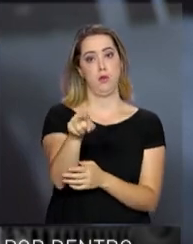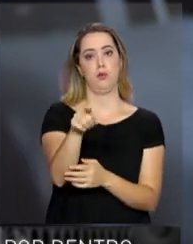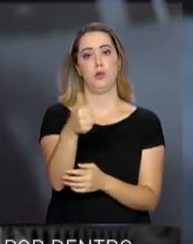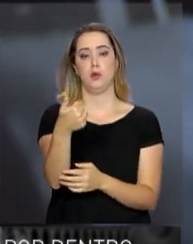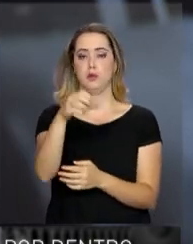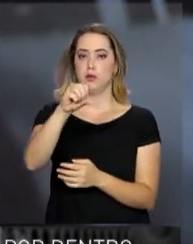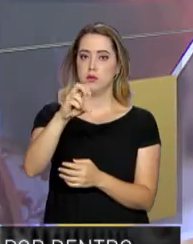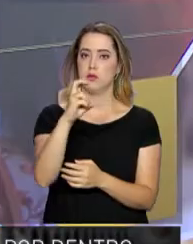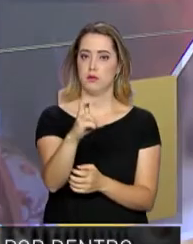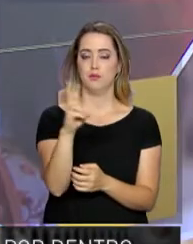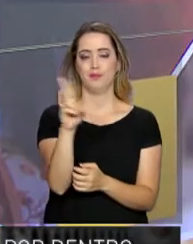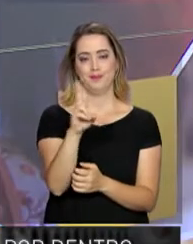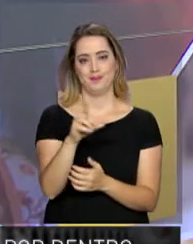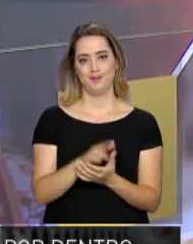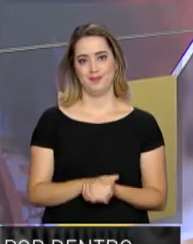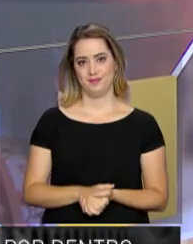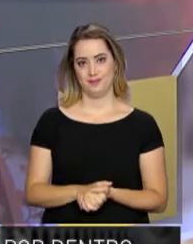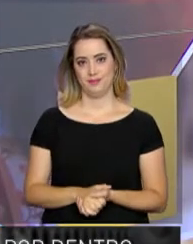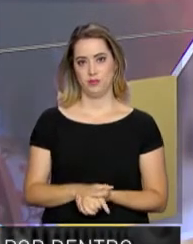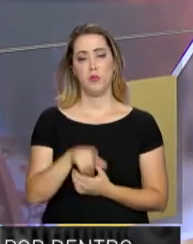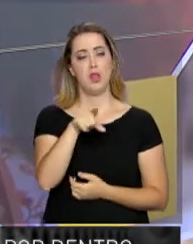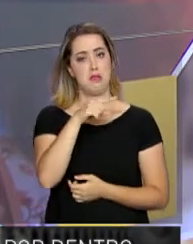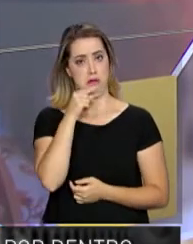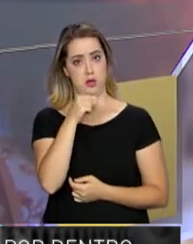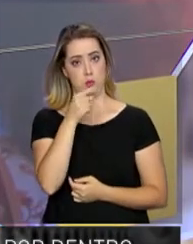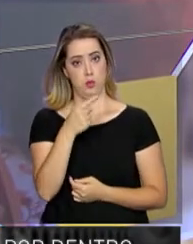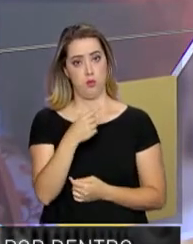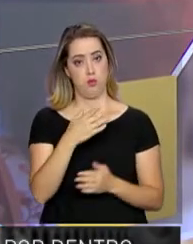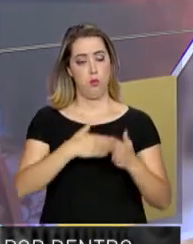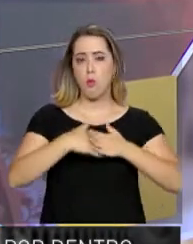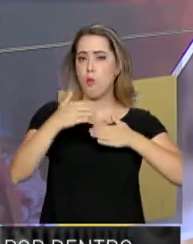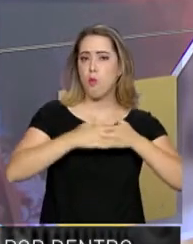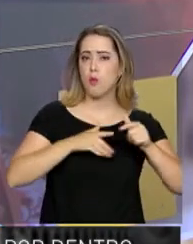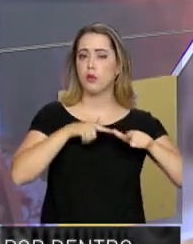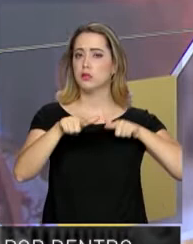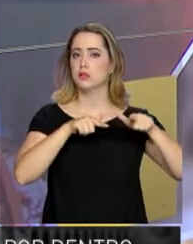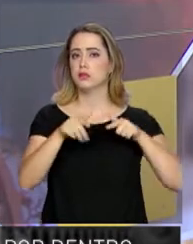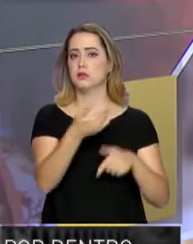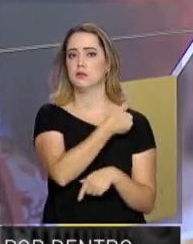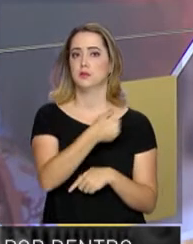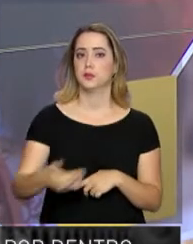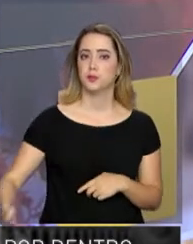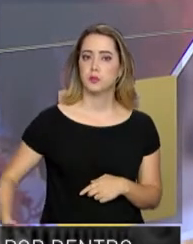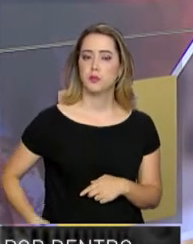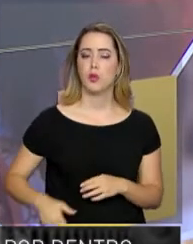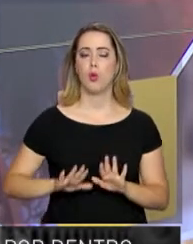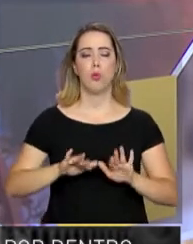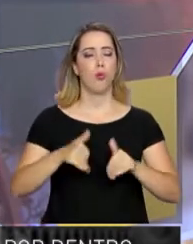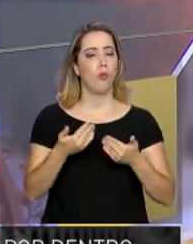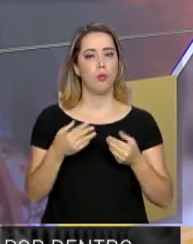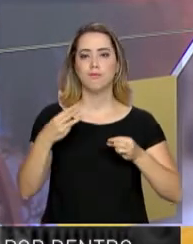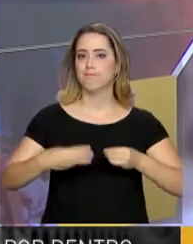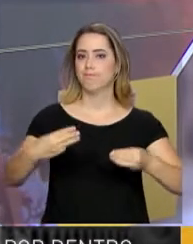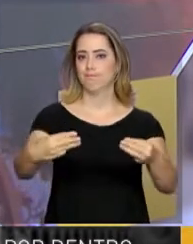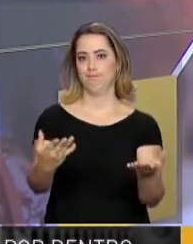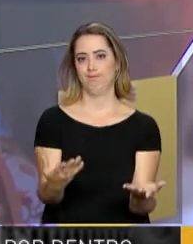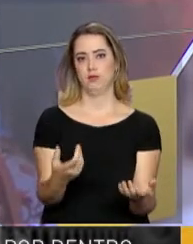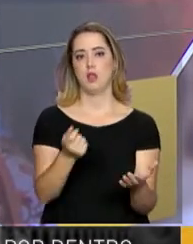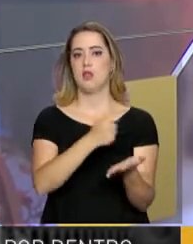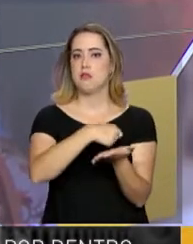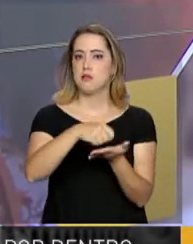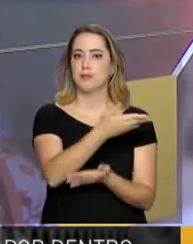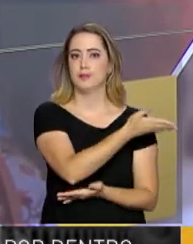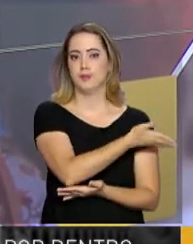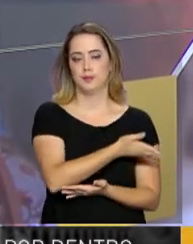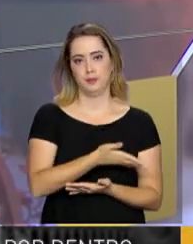195,00. Olha, se você tem dúvidas sobre algum projeto ou ação do governo, de qualquer ministério, escreva para